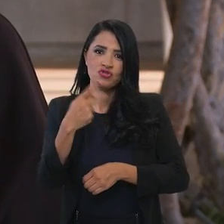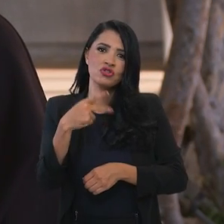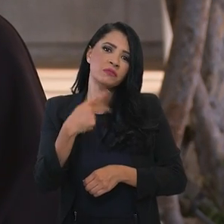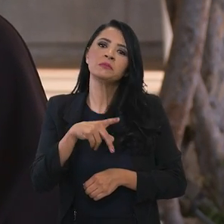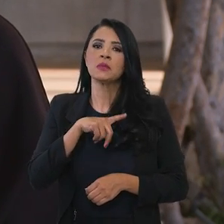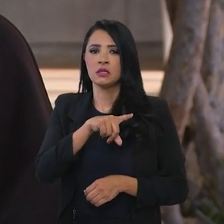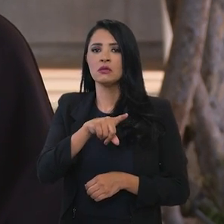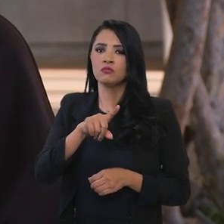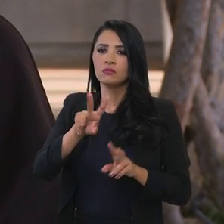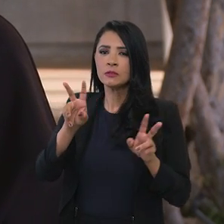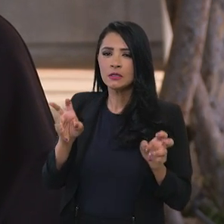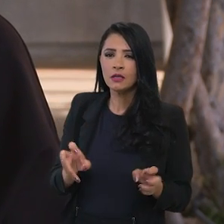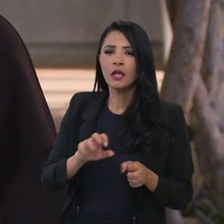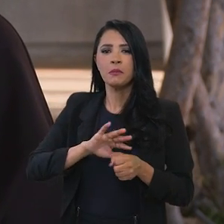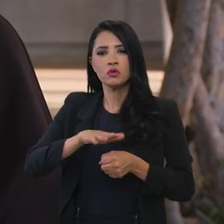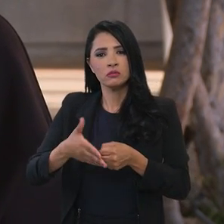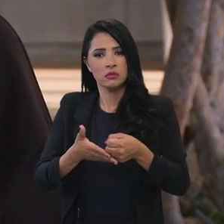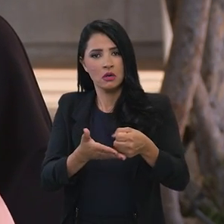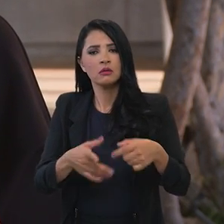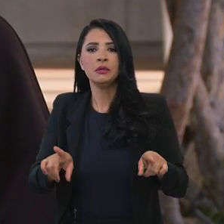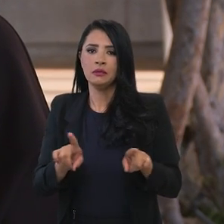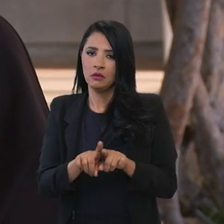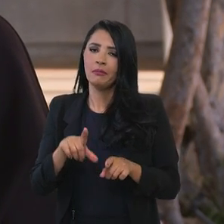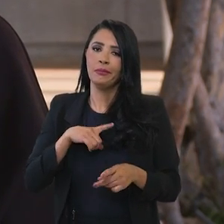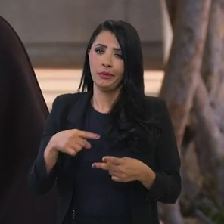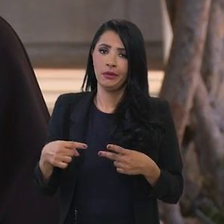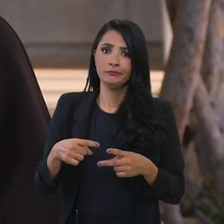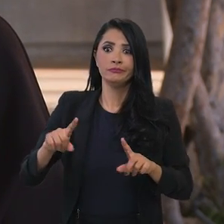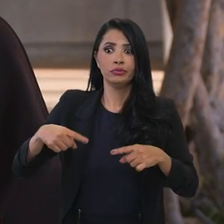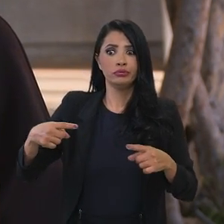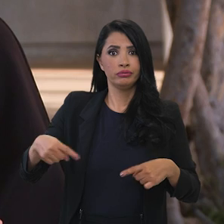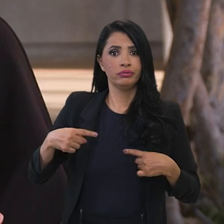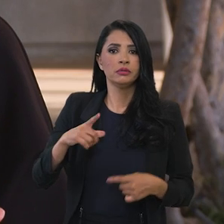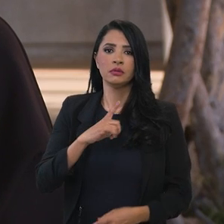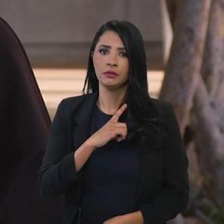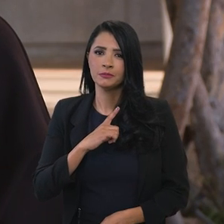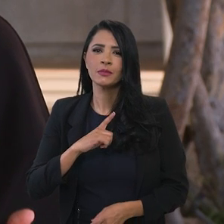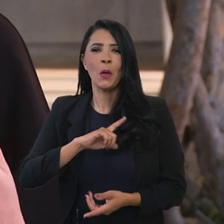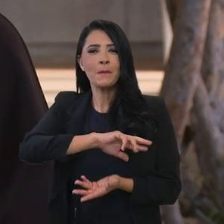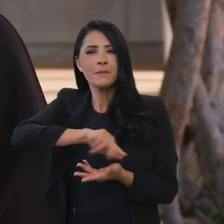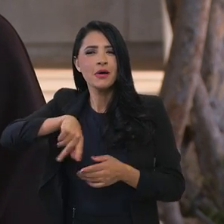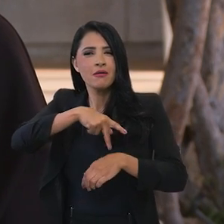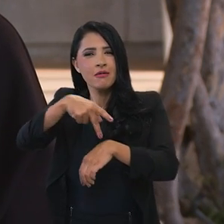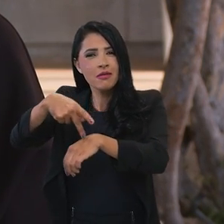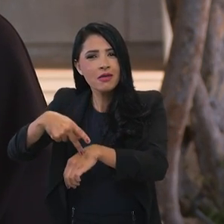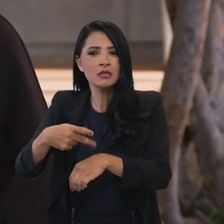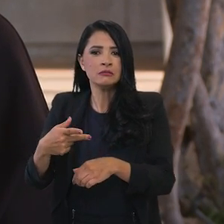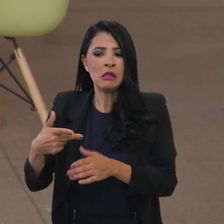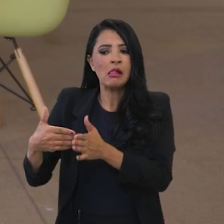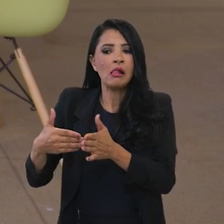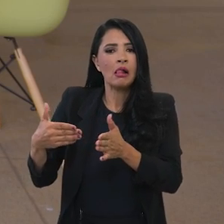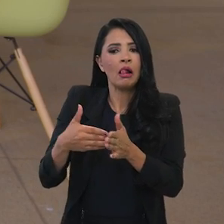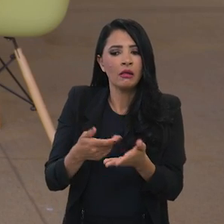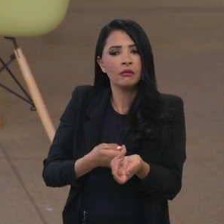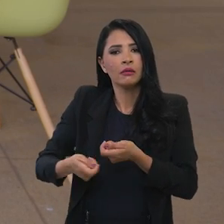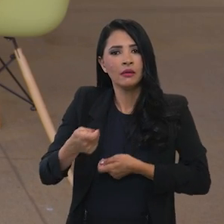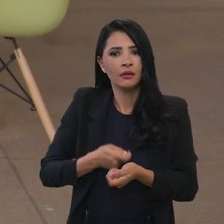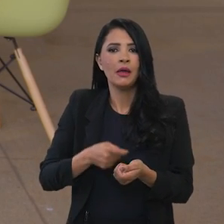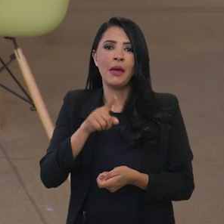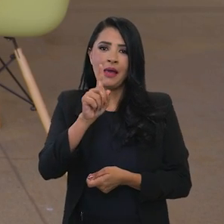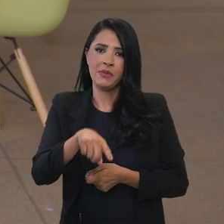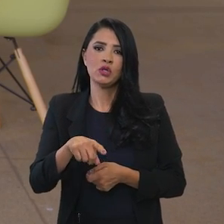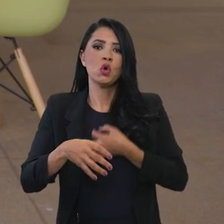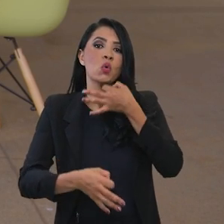mas também gera desafios pro Brasil. Ou seja, vários países passam a impor barreiras comerciais a partir do argumento do combate a